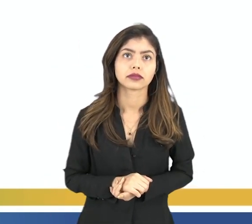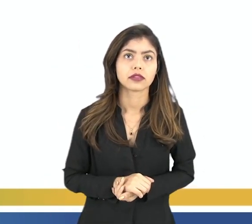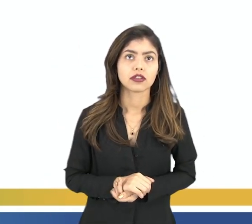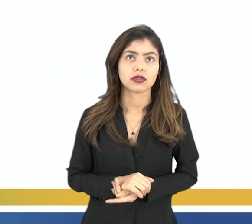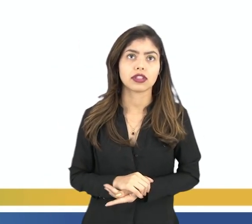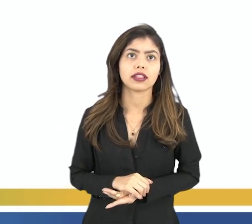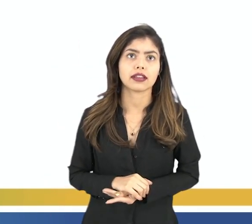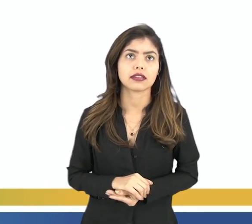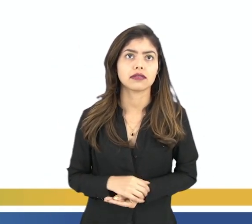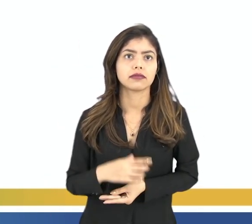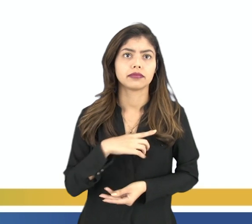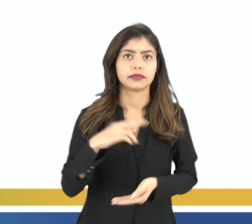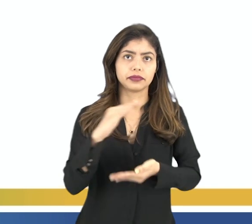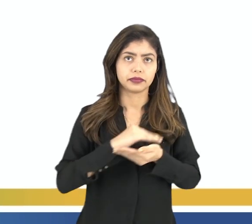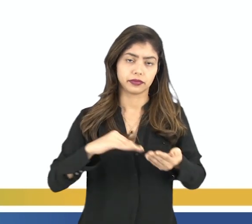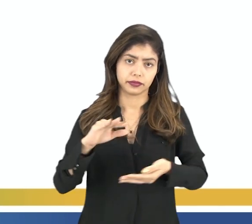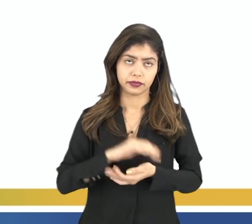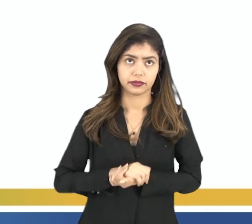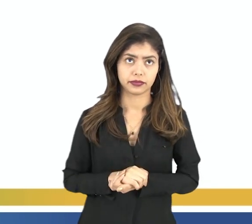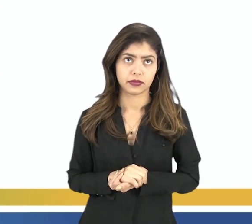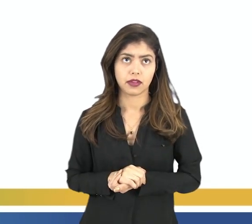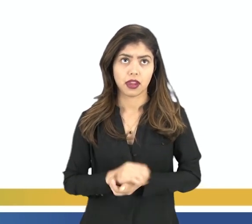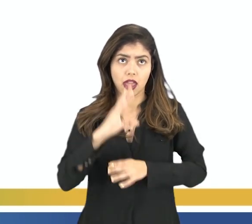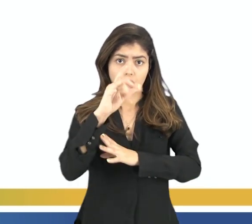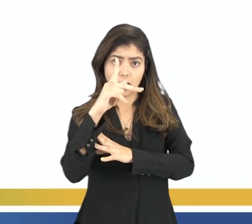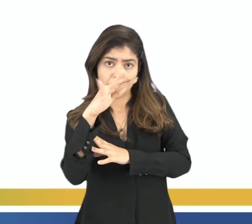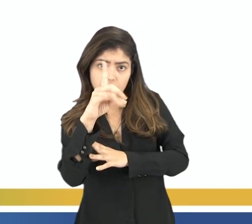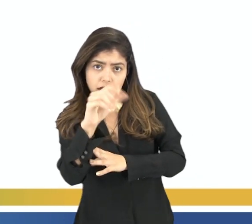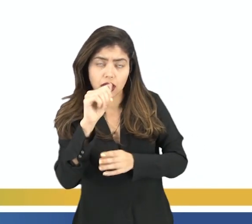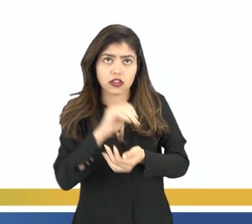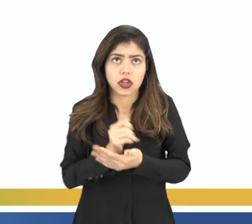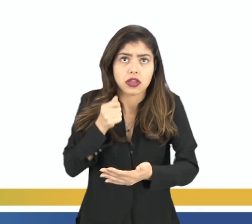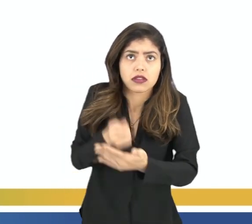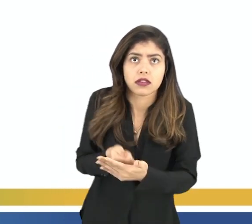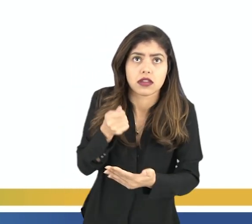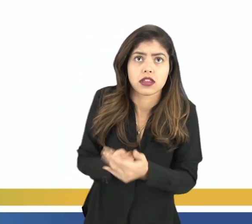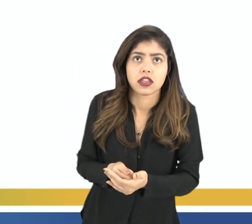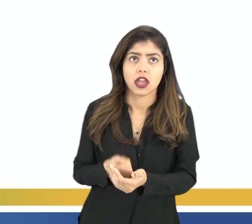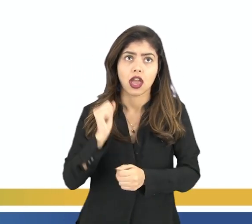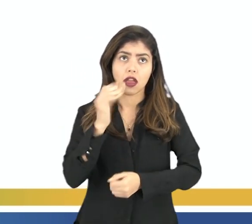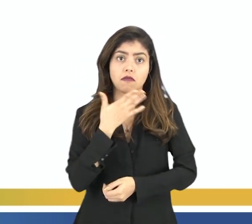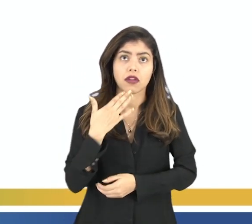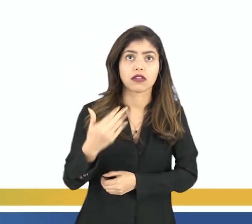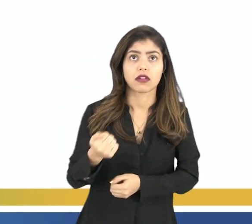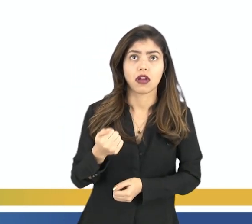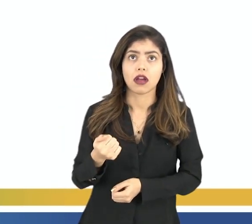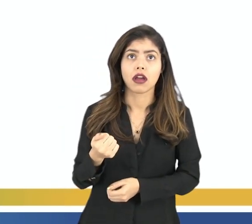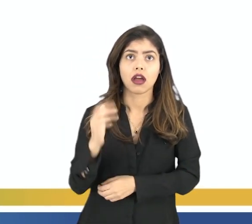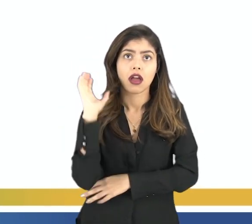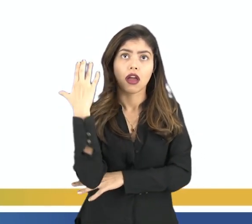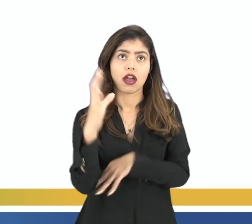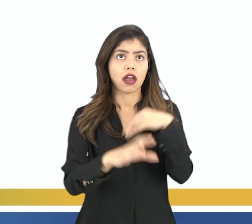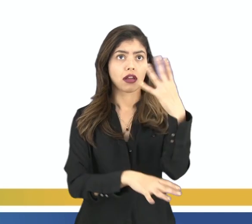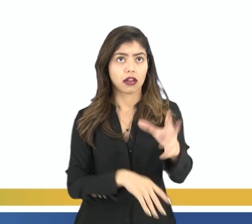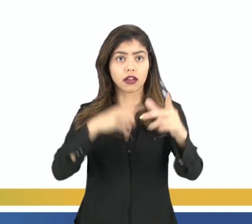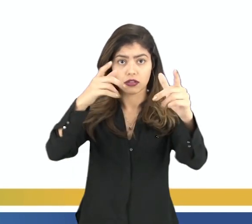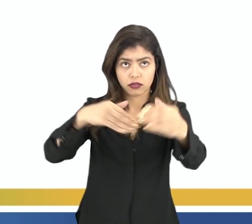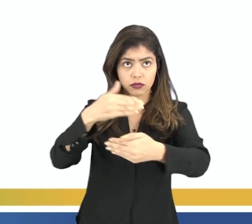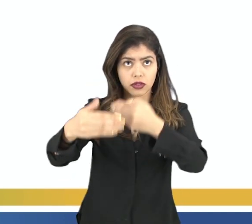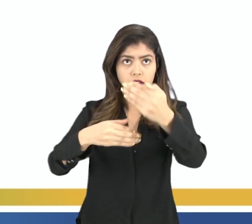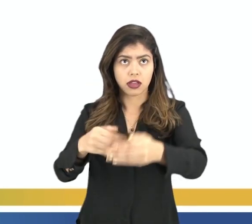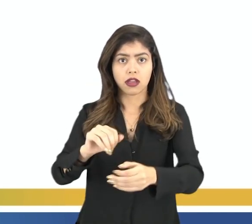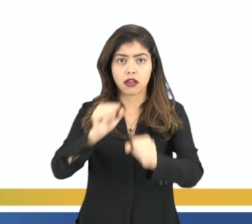de casa comigo. É a capacidade de sustentação ou conservação de um